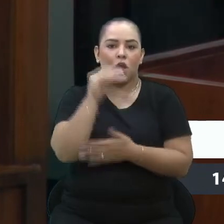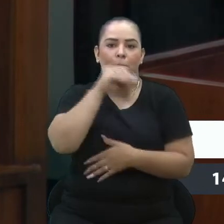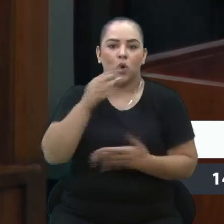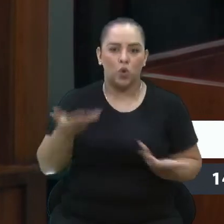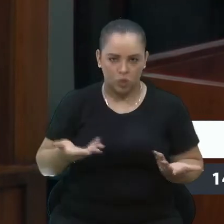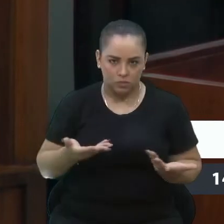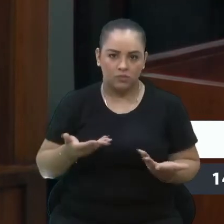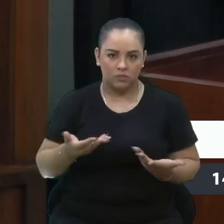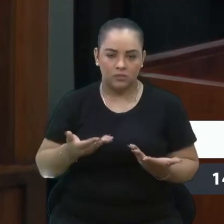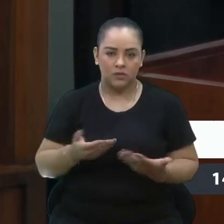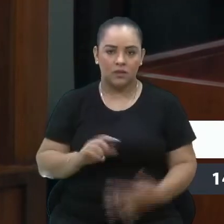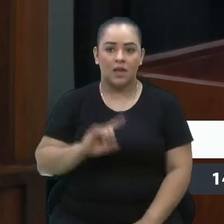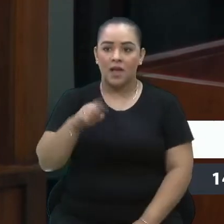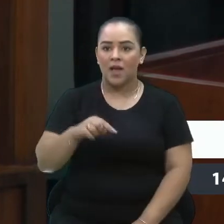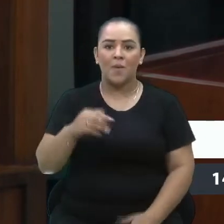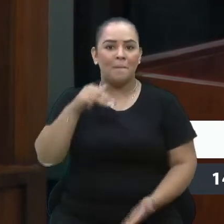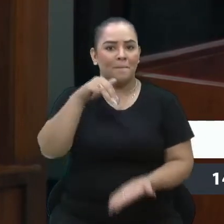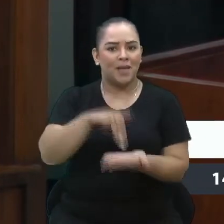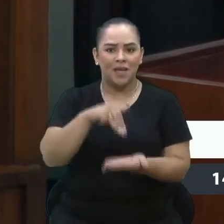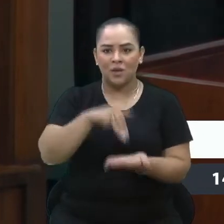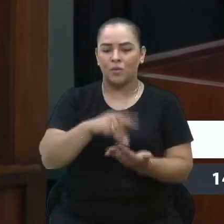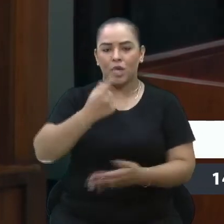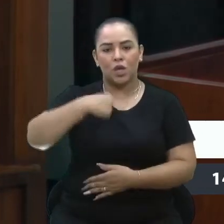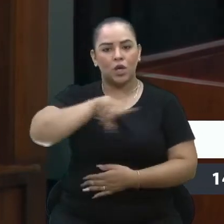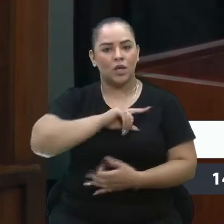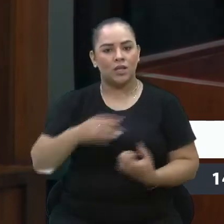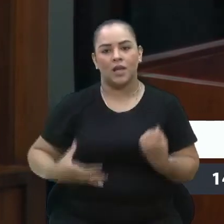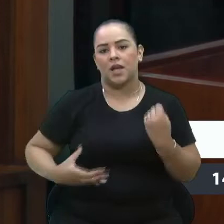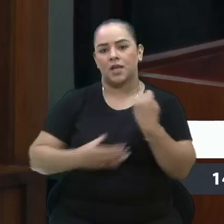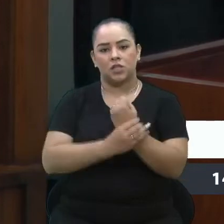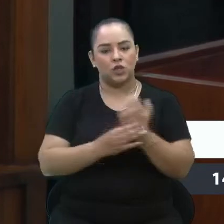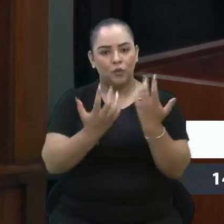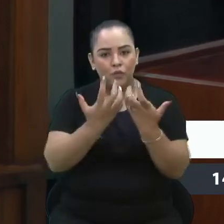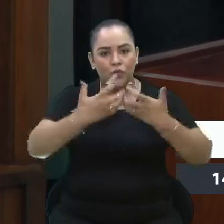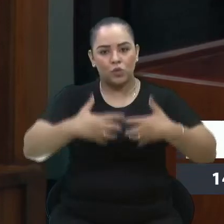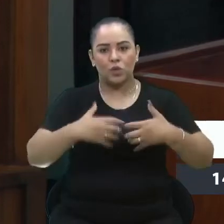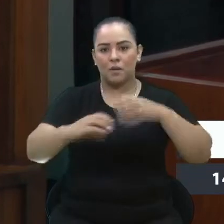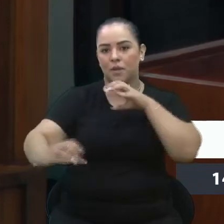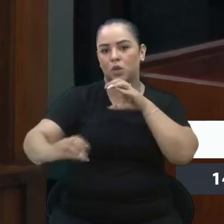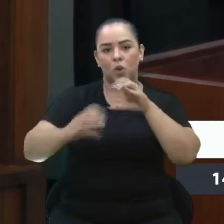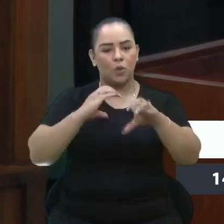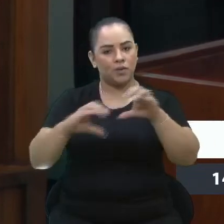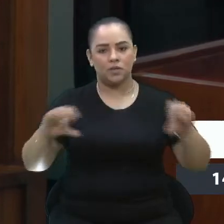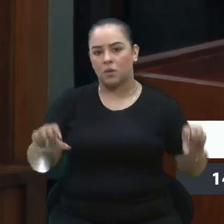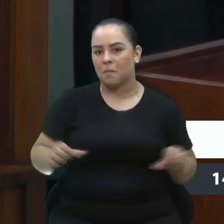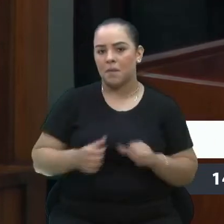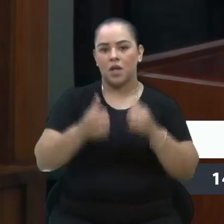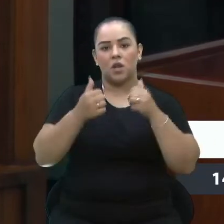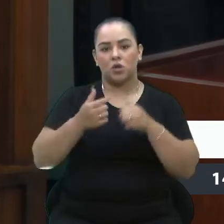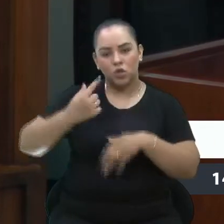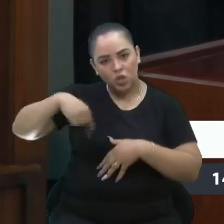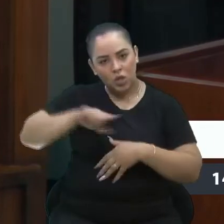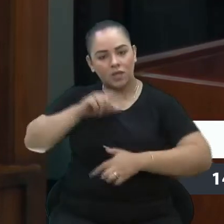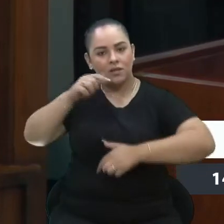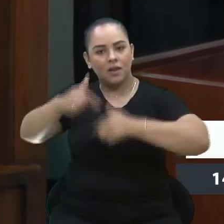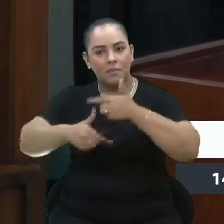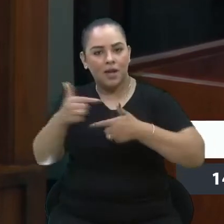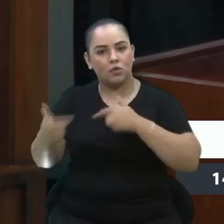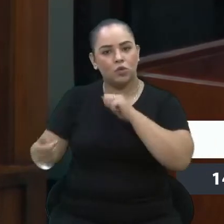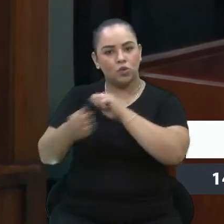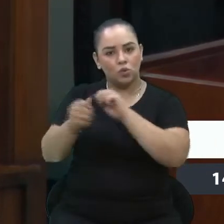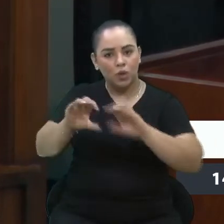contrário, é o mínimo para a gente garantir o funcionamento e a comunicação do nosso trabalho com a comunidade.